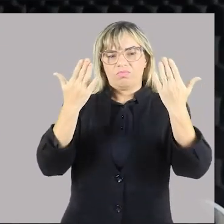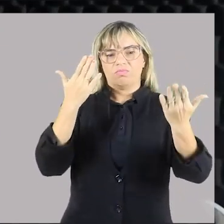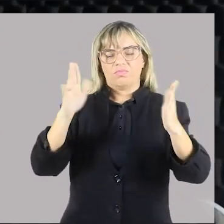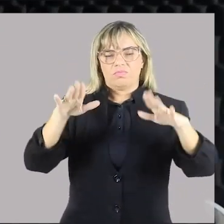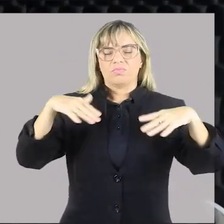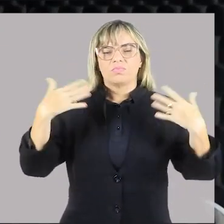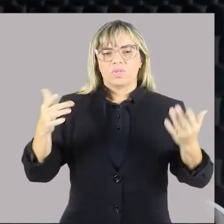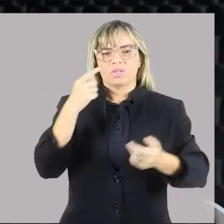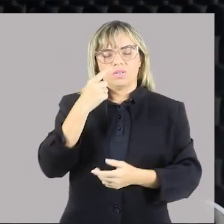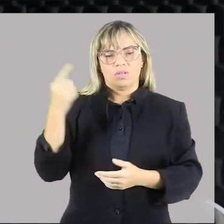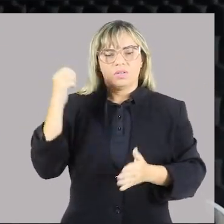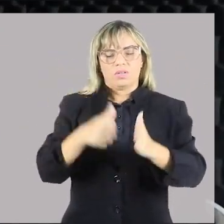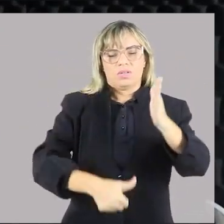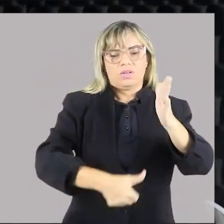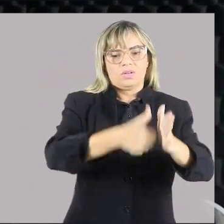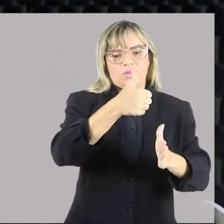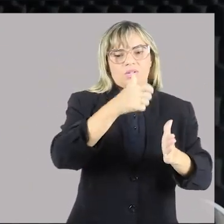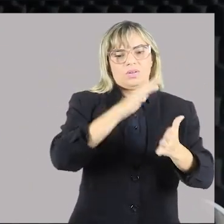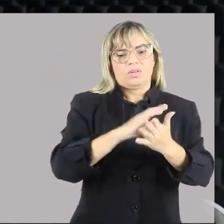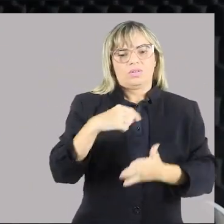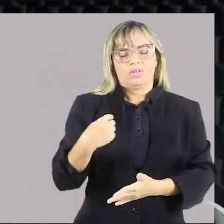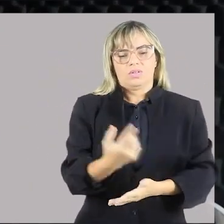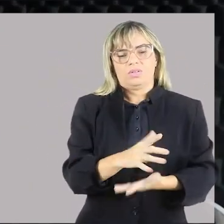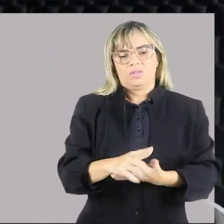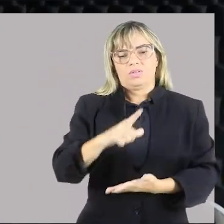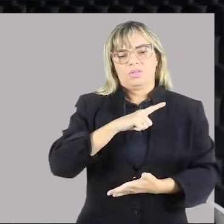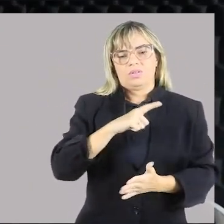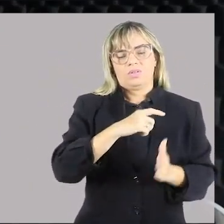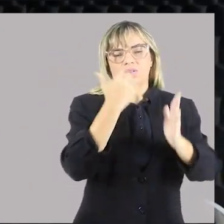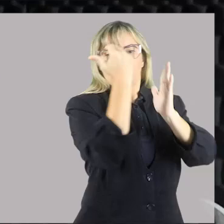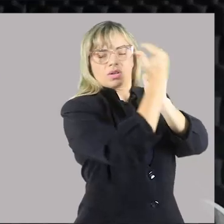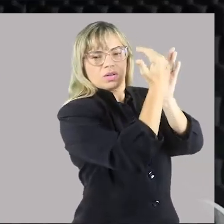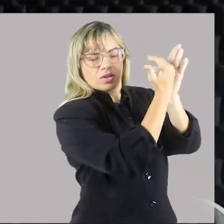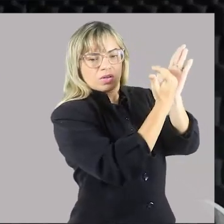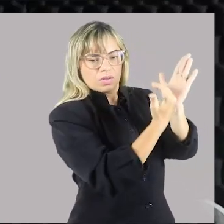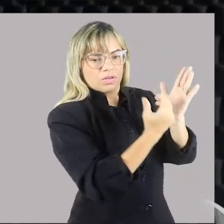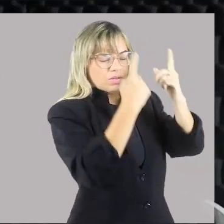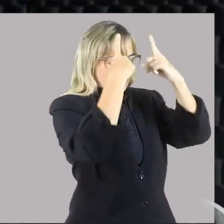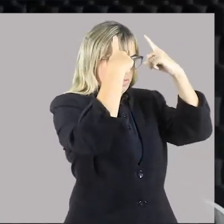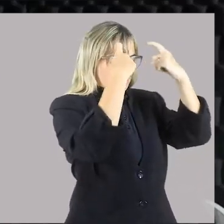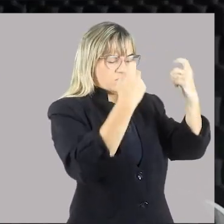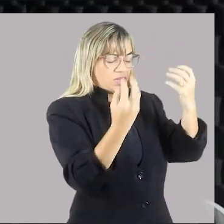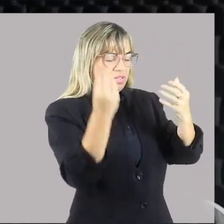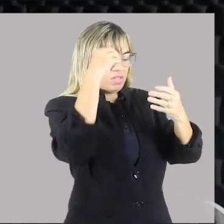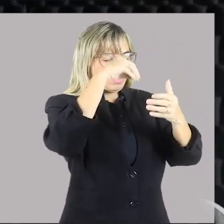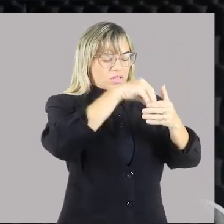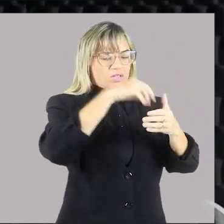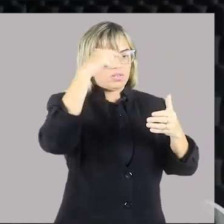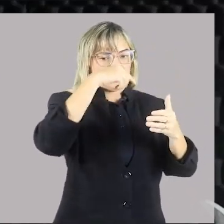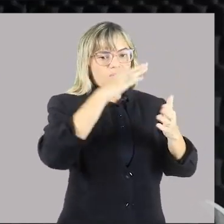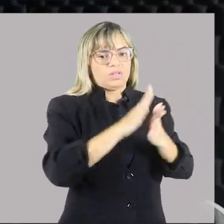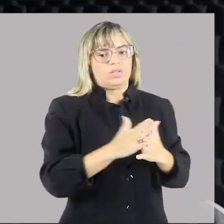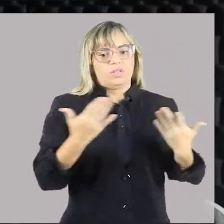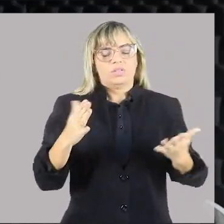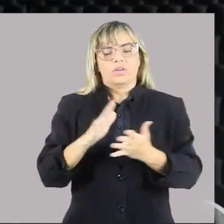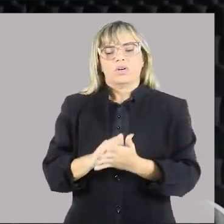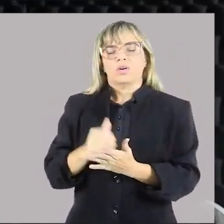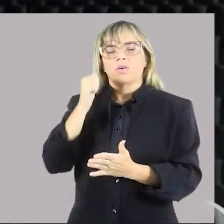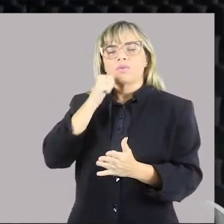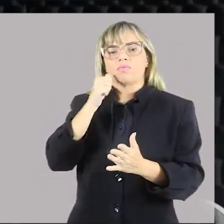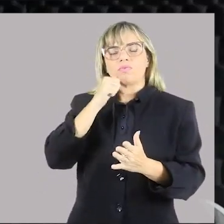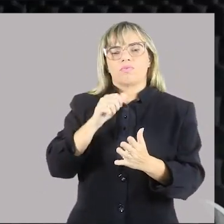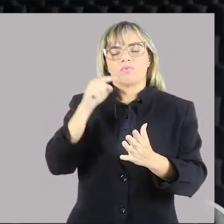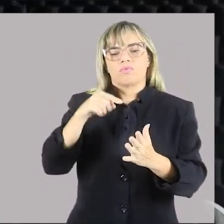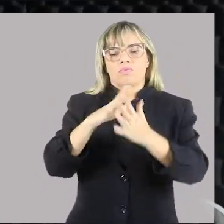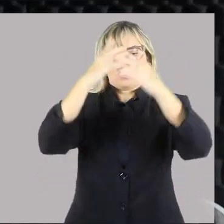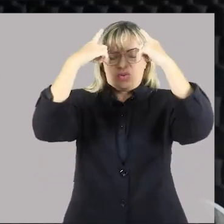em primeiro lugar. E aí, nós temos uma outra série de violências que se enquadram, nesse caso, da violência contra as mulheres. Aqui